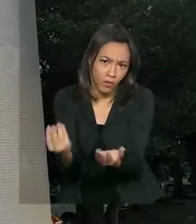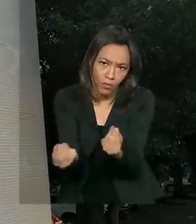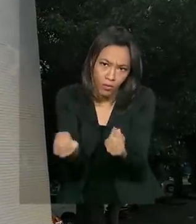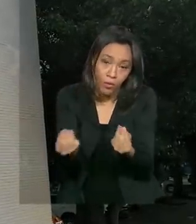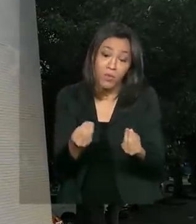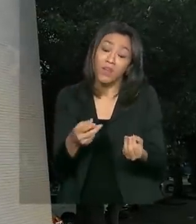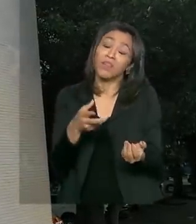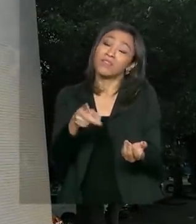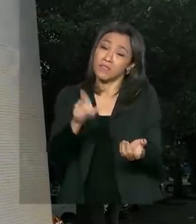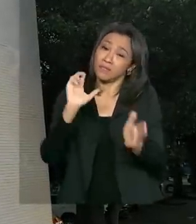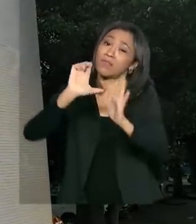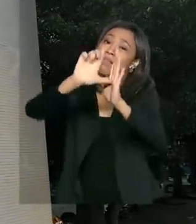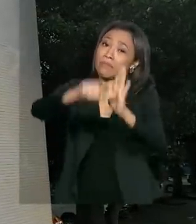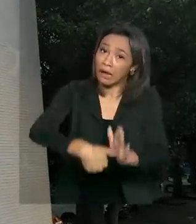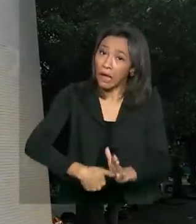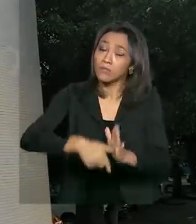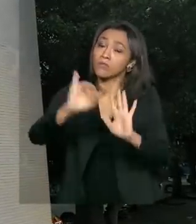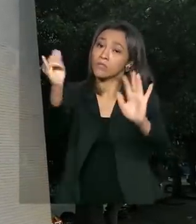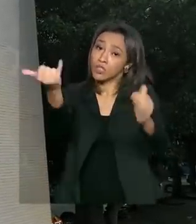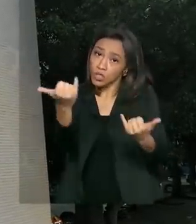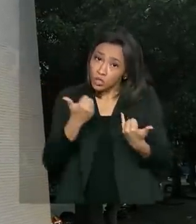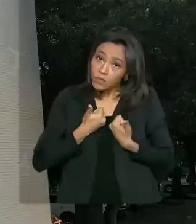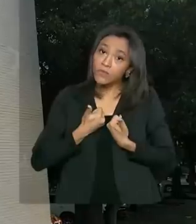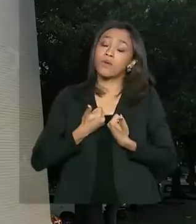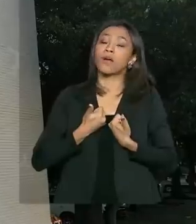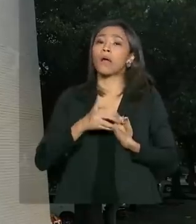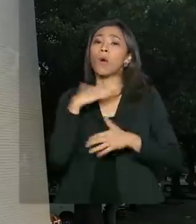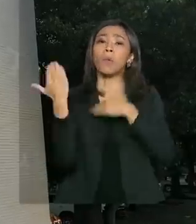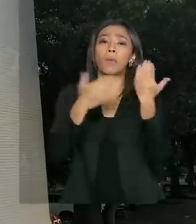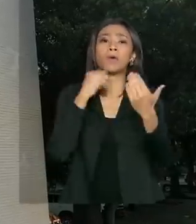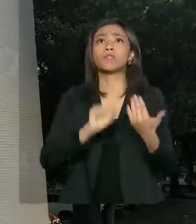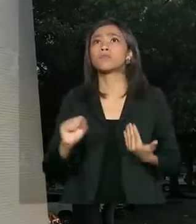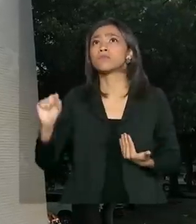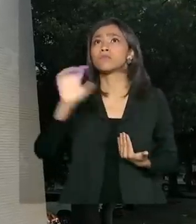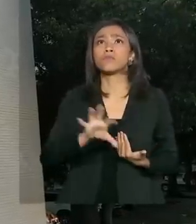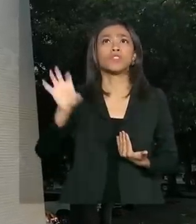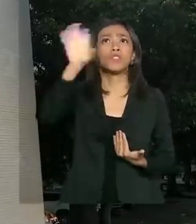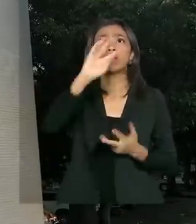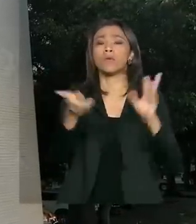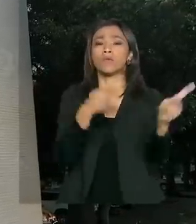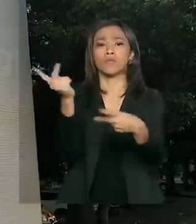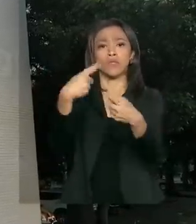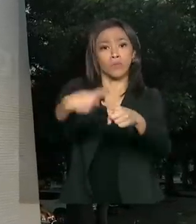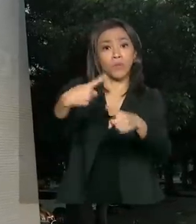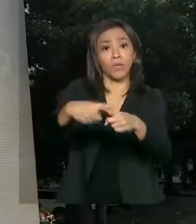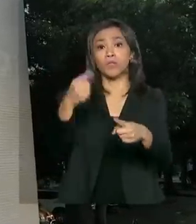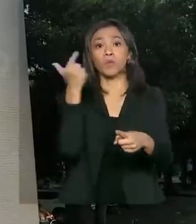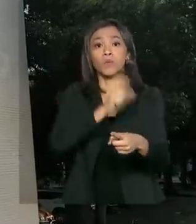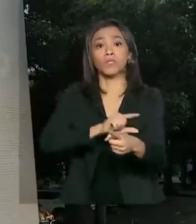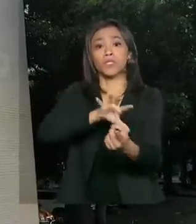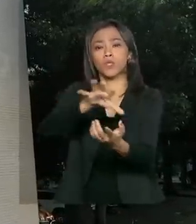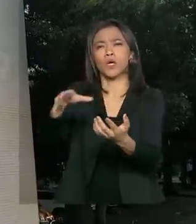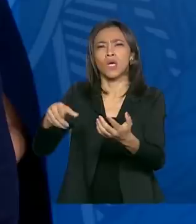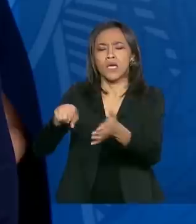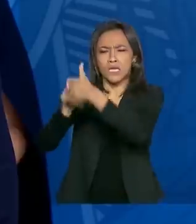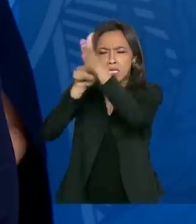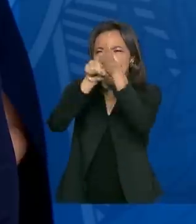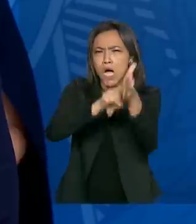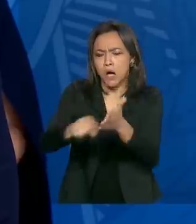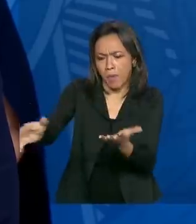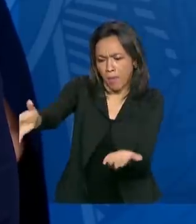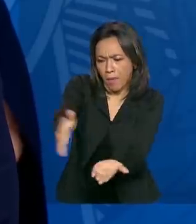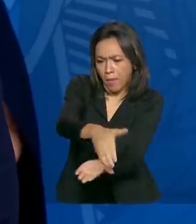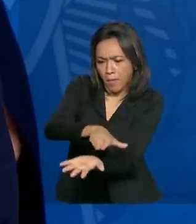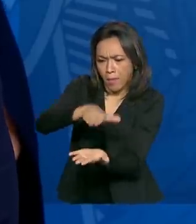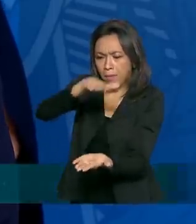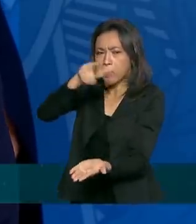atraso na divulgação dos números de mortes por causa da dificuldade dos estados em processar todos os exames. A gente imagina que